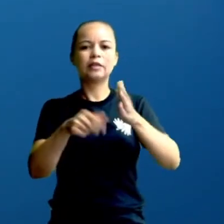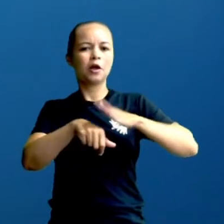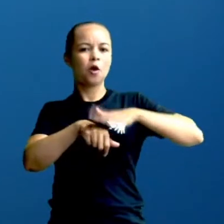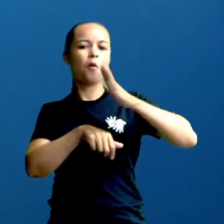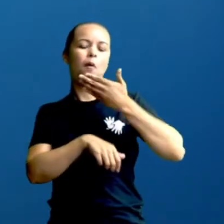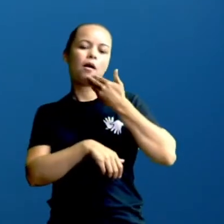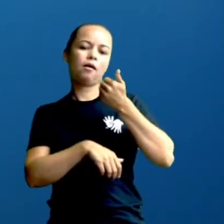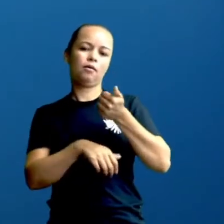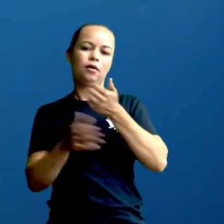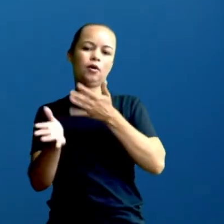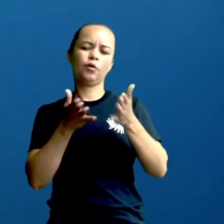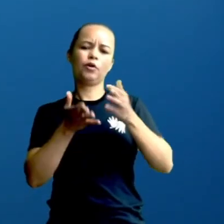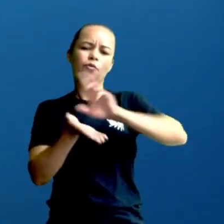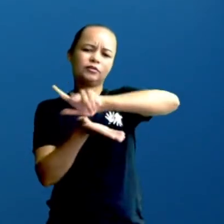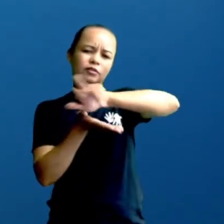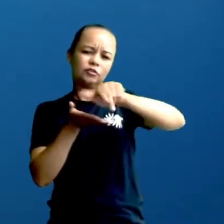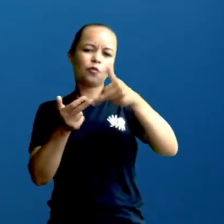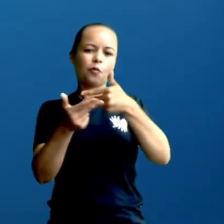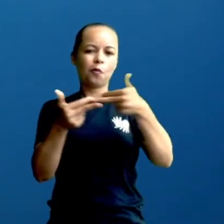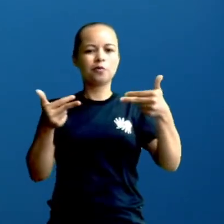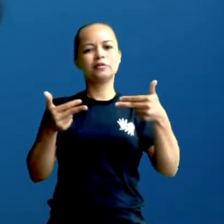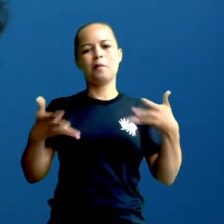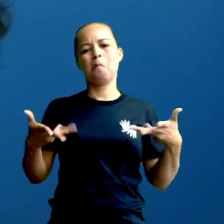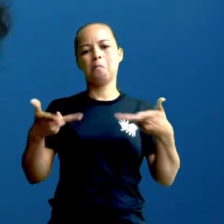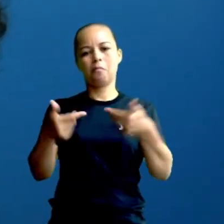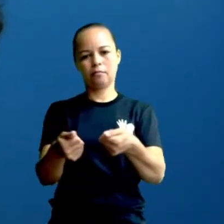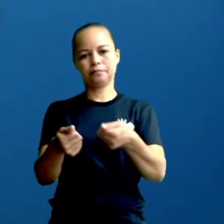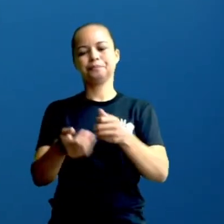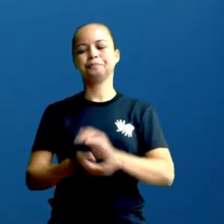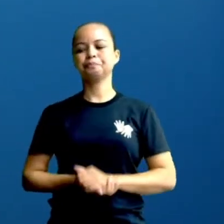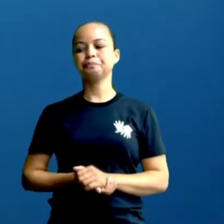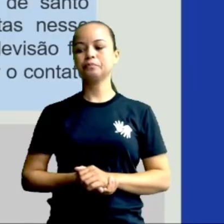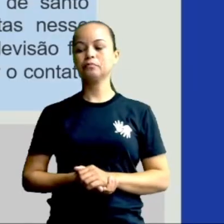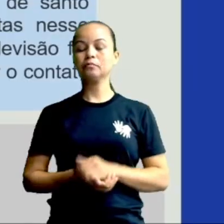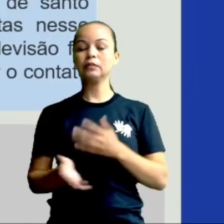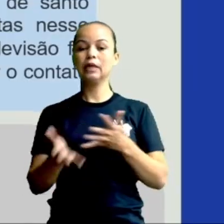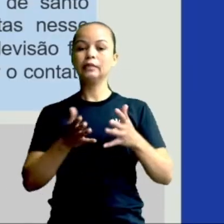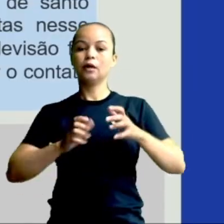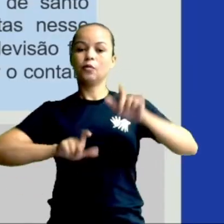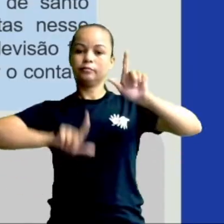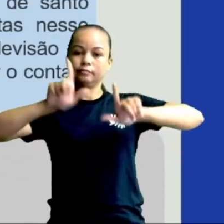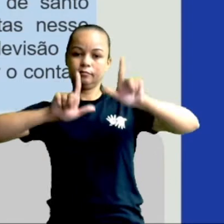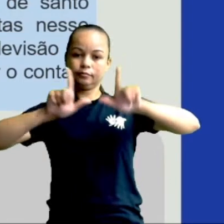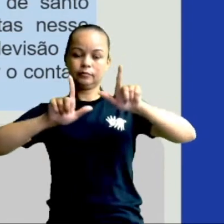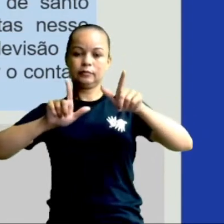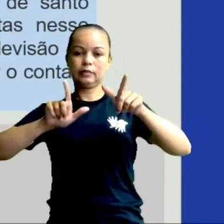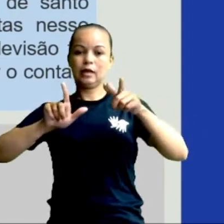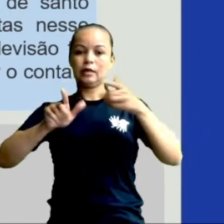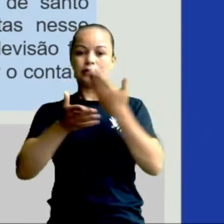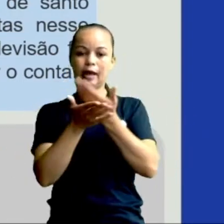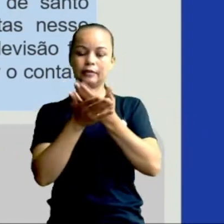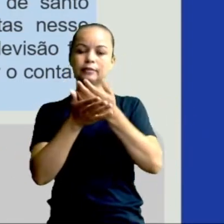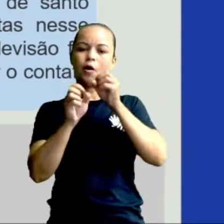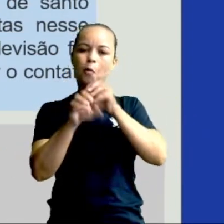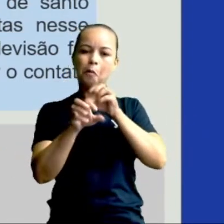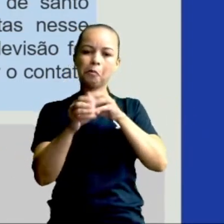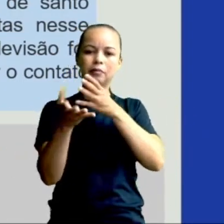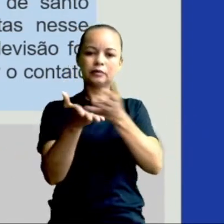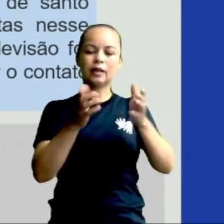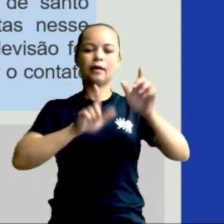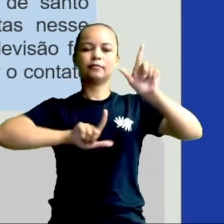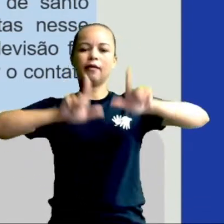junto. E quantas coisas maravilhosas. Então, vejam só. A iniciativa das aulas na TV de Vitória de Santo Antão foram